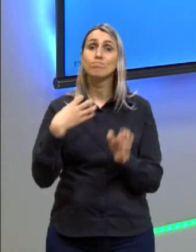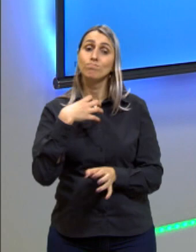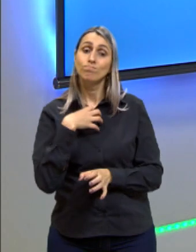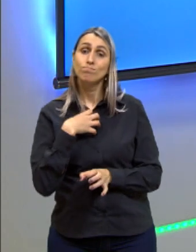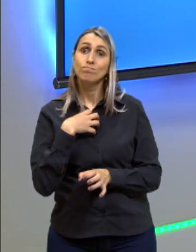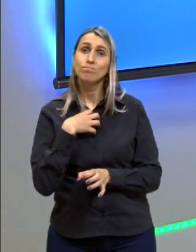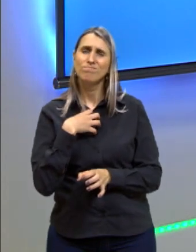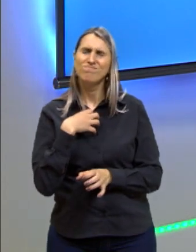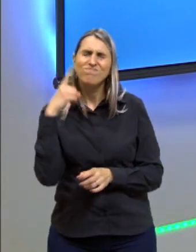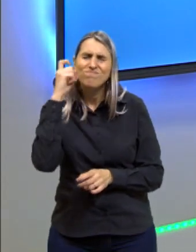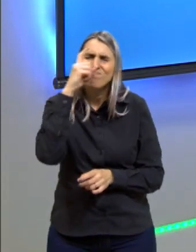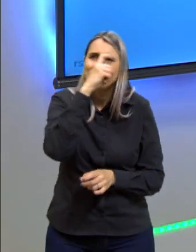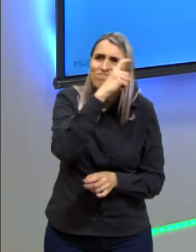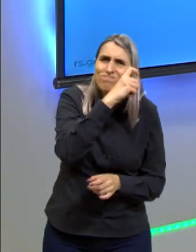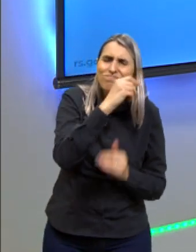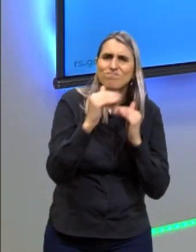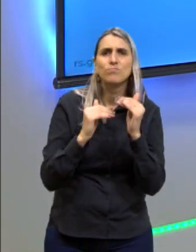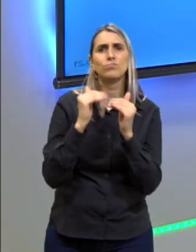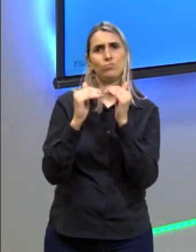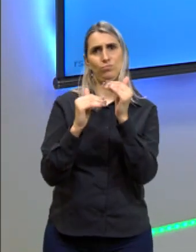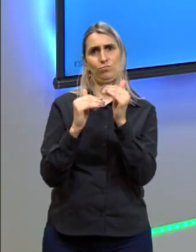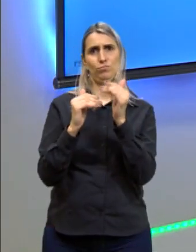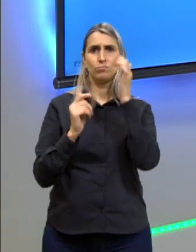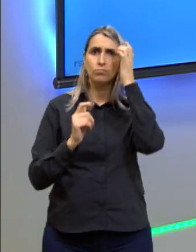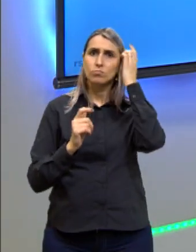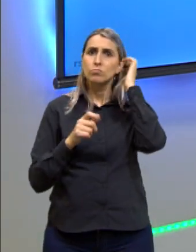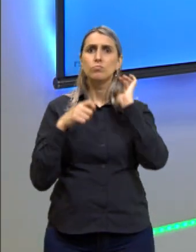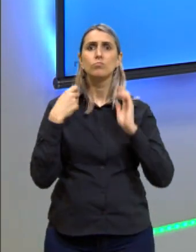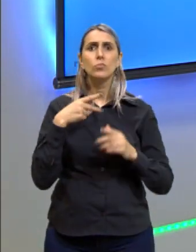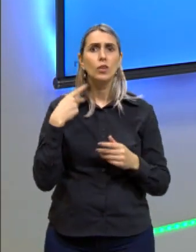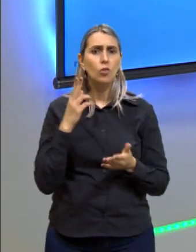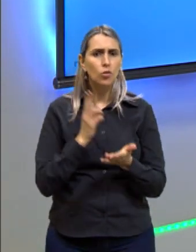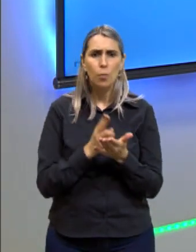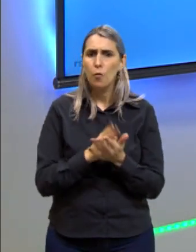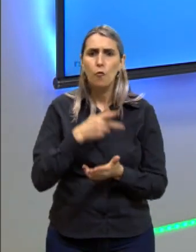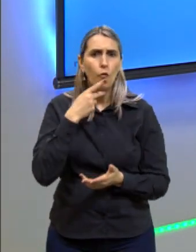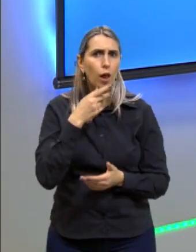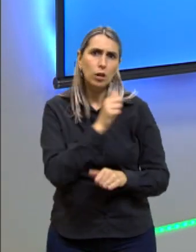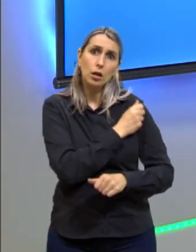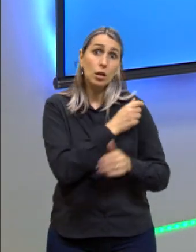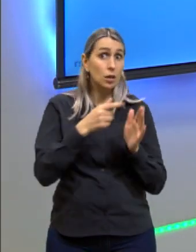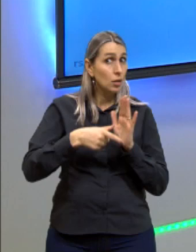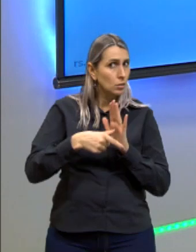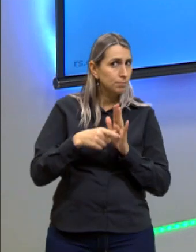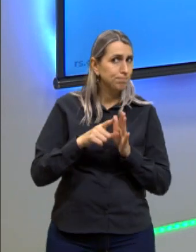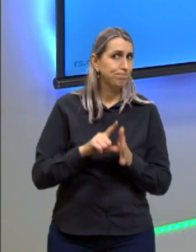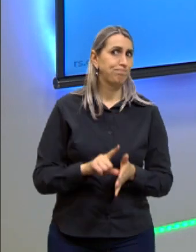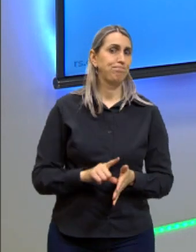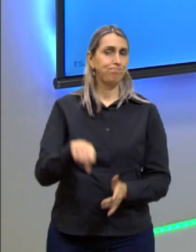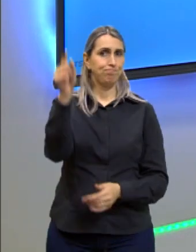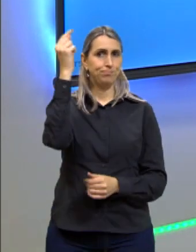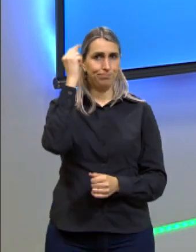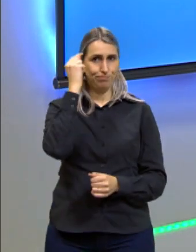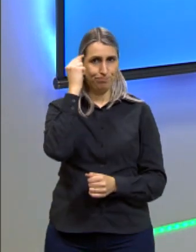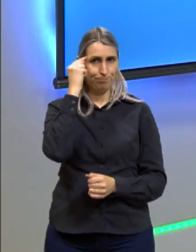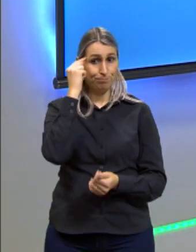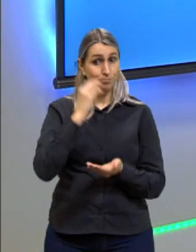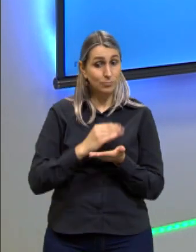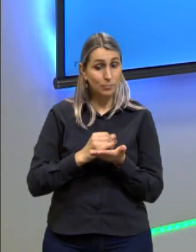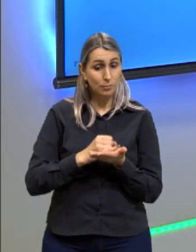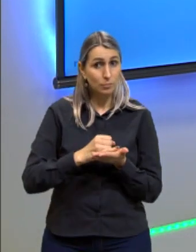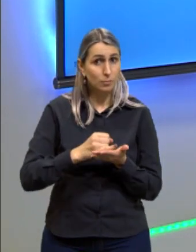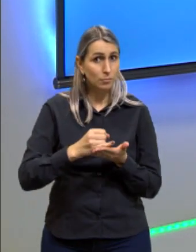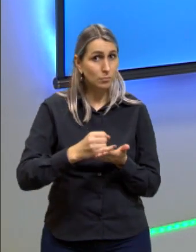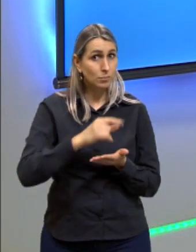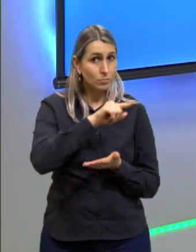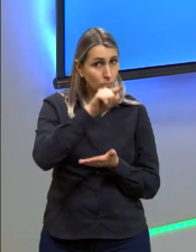de que ele seja muito difícil de desenvolver. Então, eu sempre falo para os alunos, antes de pensar na introdução